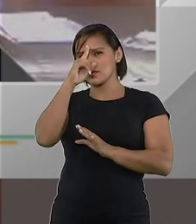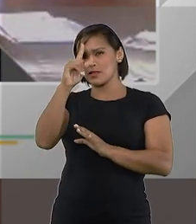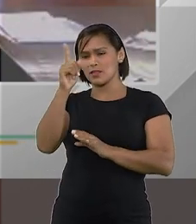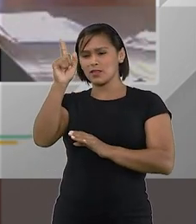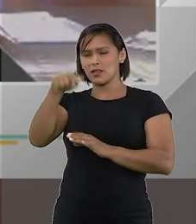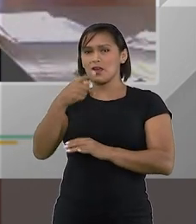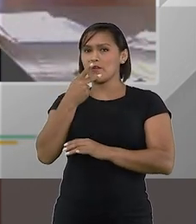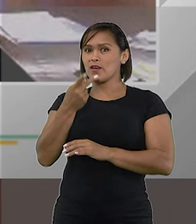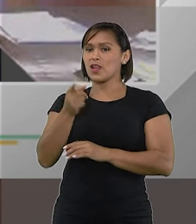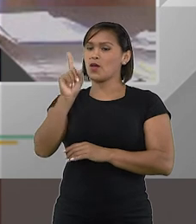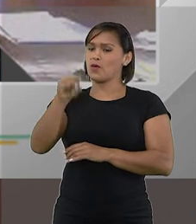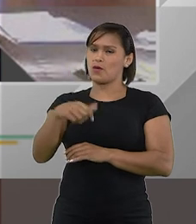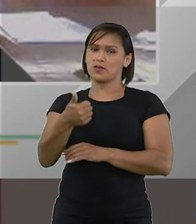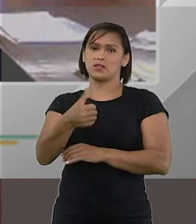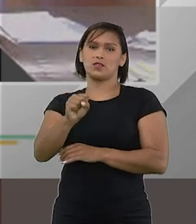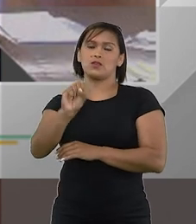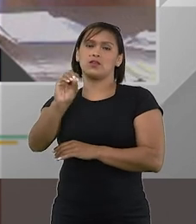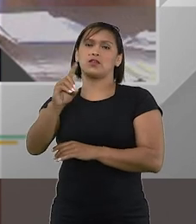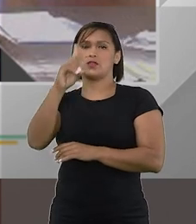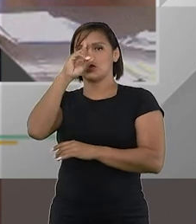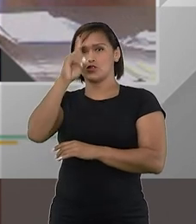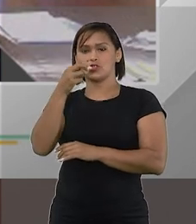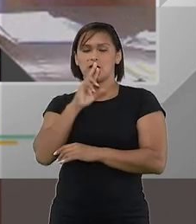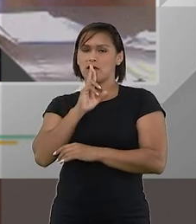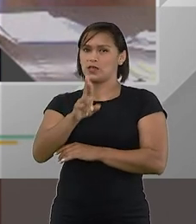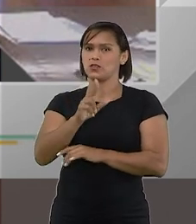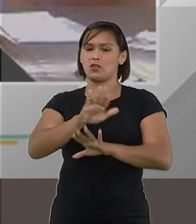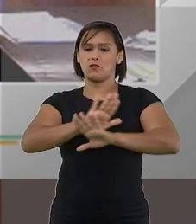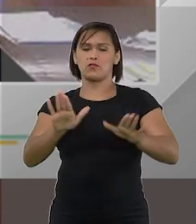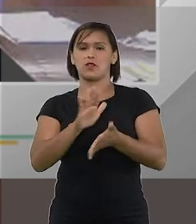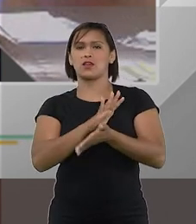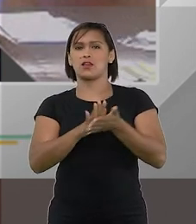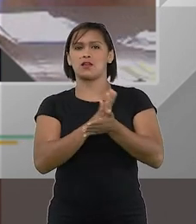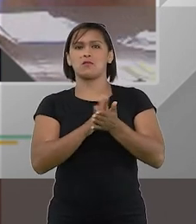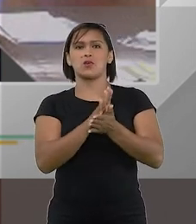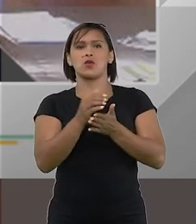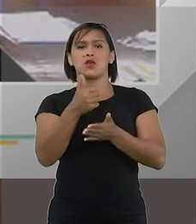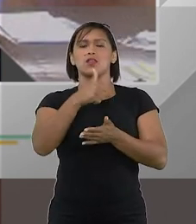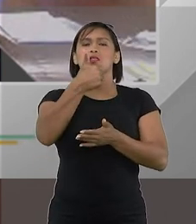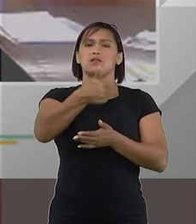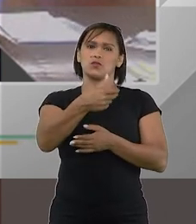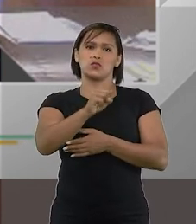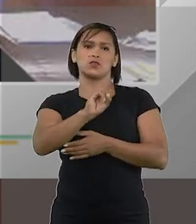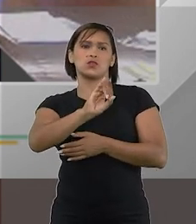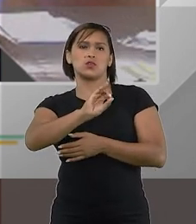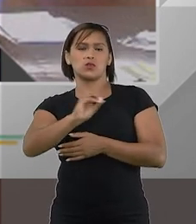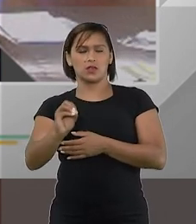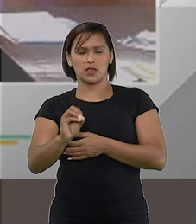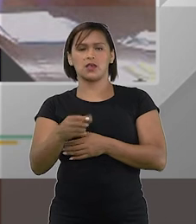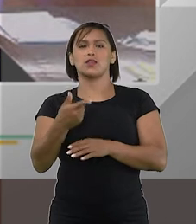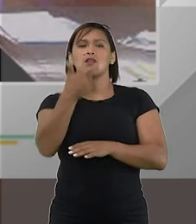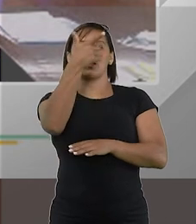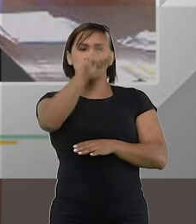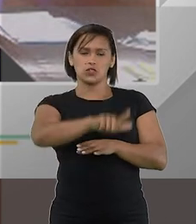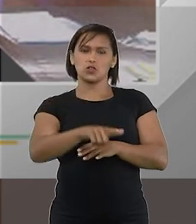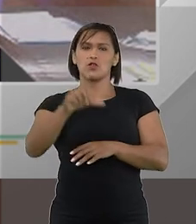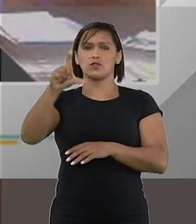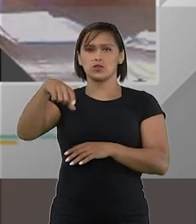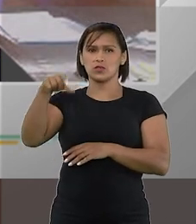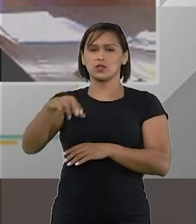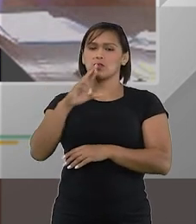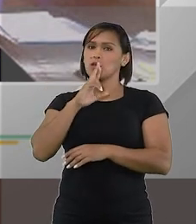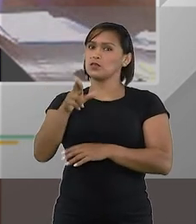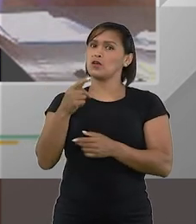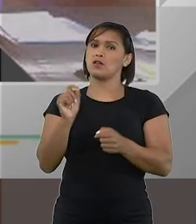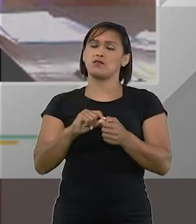draconiana de falar tem 180 dias resolve ser a ideia disso e não tem mais 180 e depois a experiência ou os credores